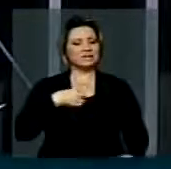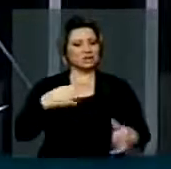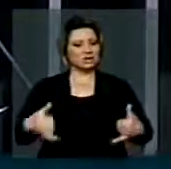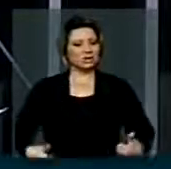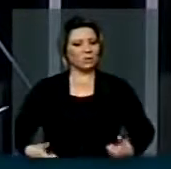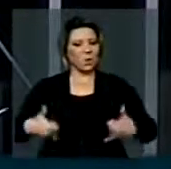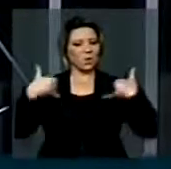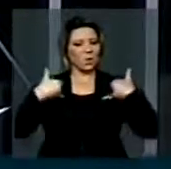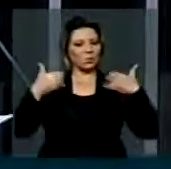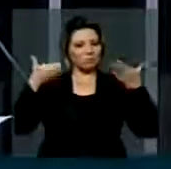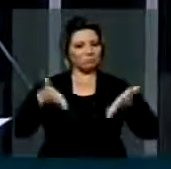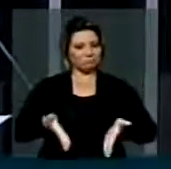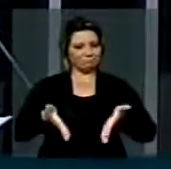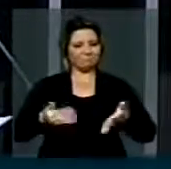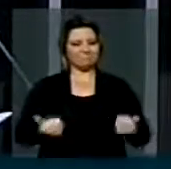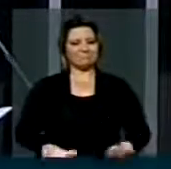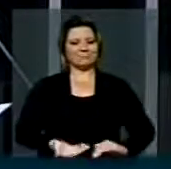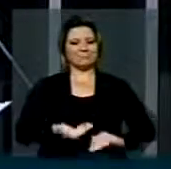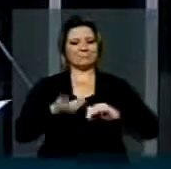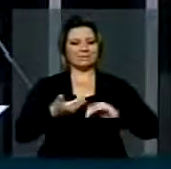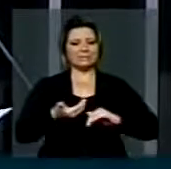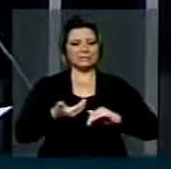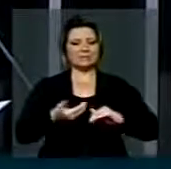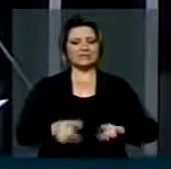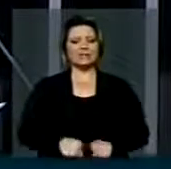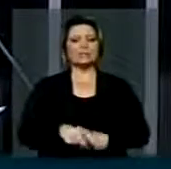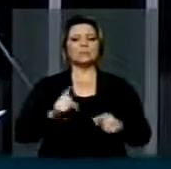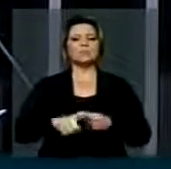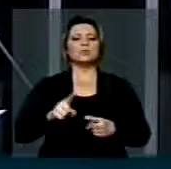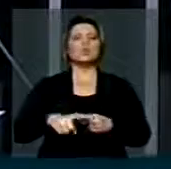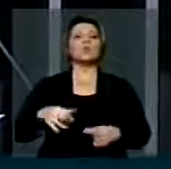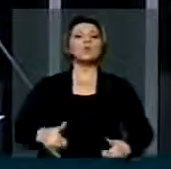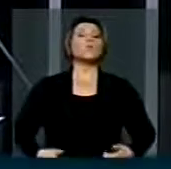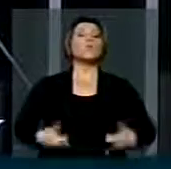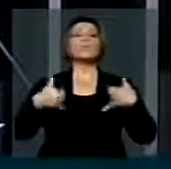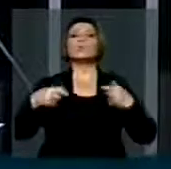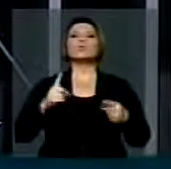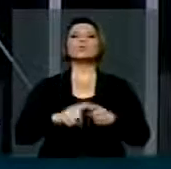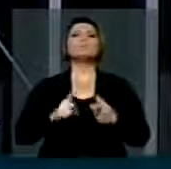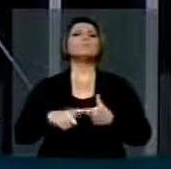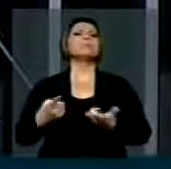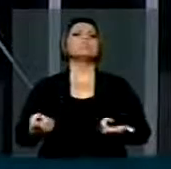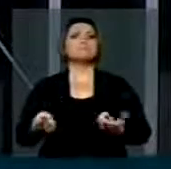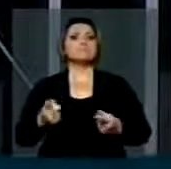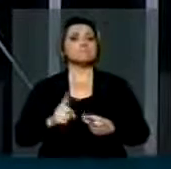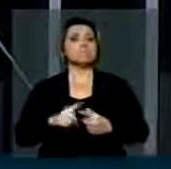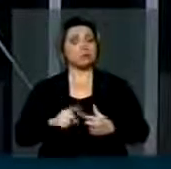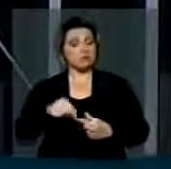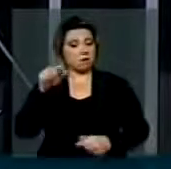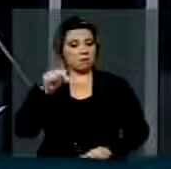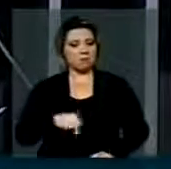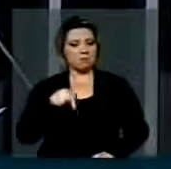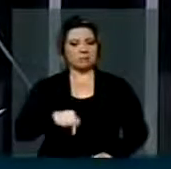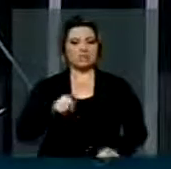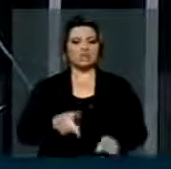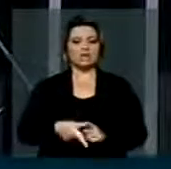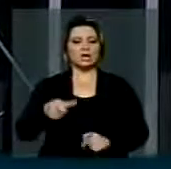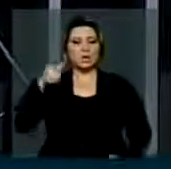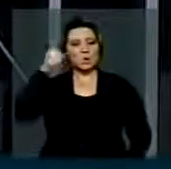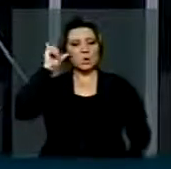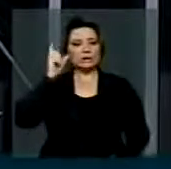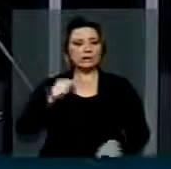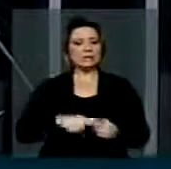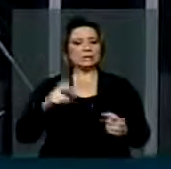Congresso Nacional Brasileiro. Esse orgulho que fez com que restabelecesse aqui, não só uma